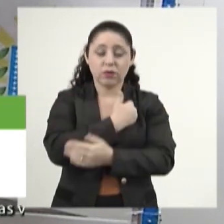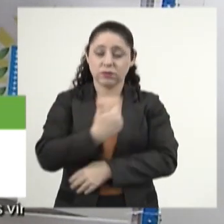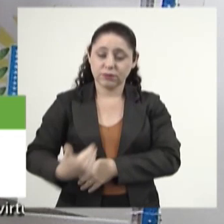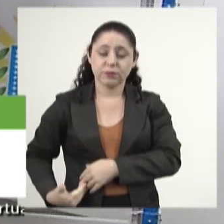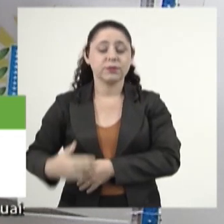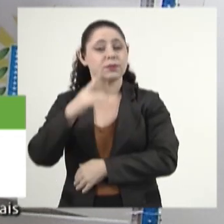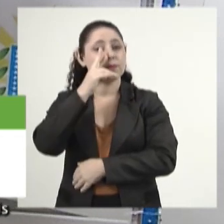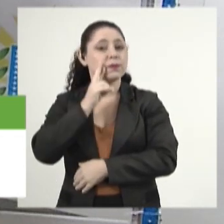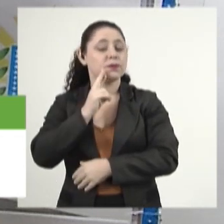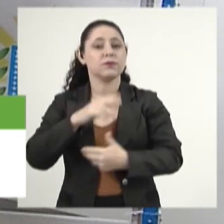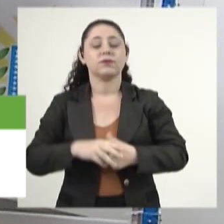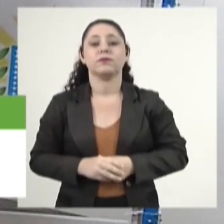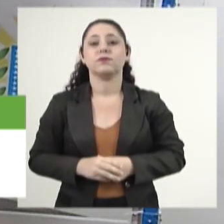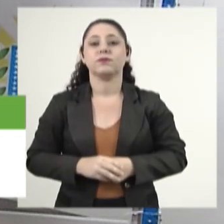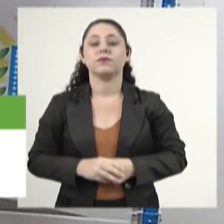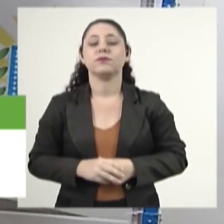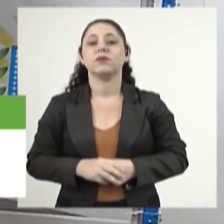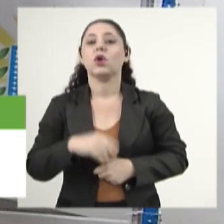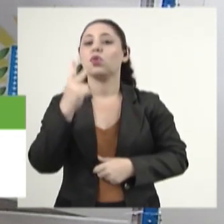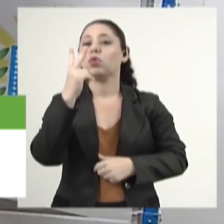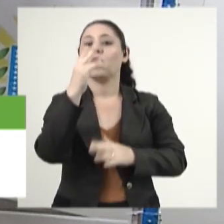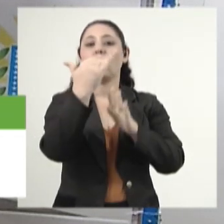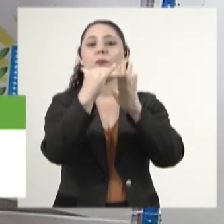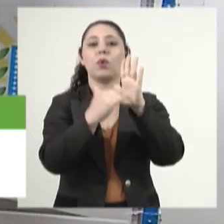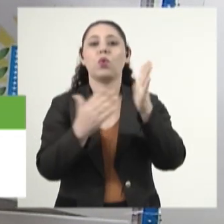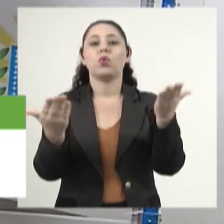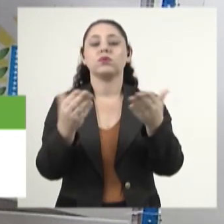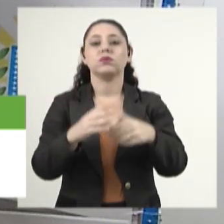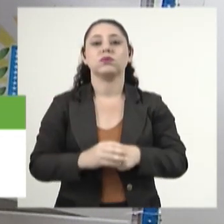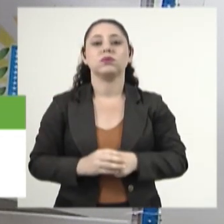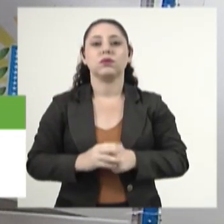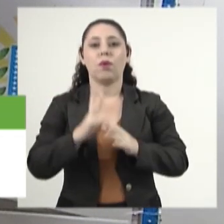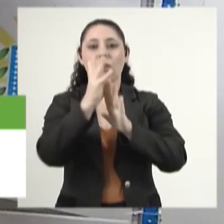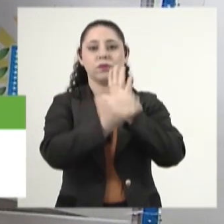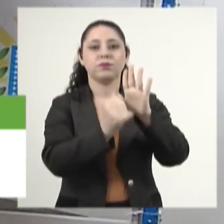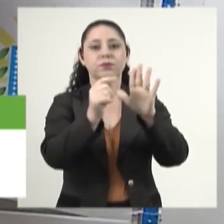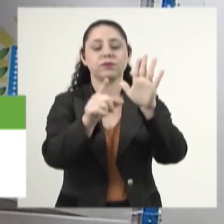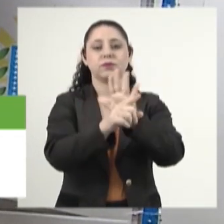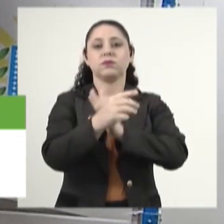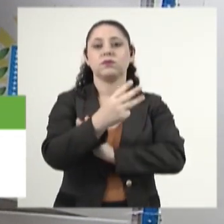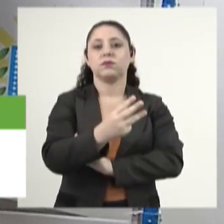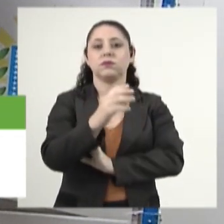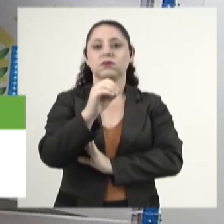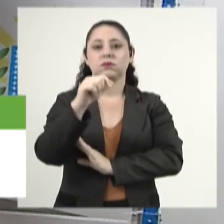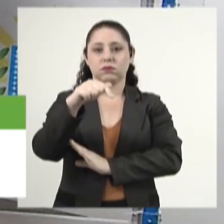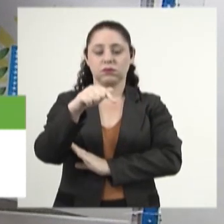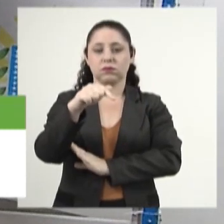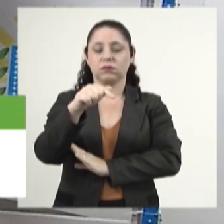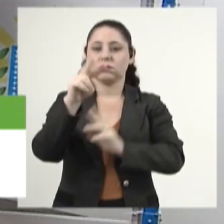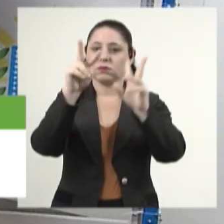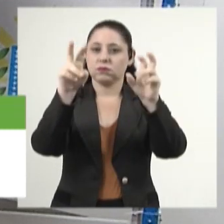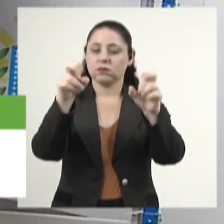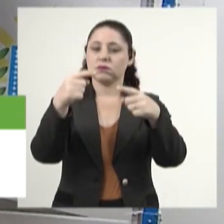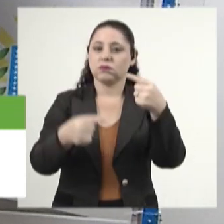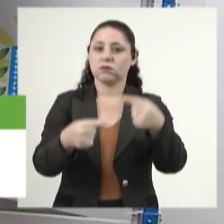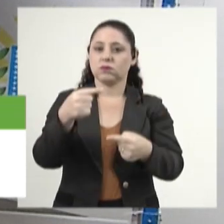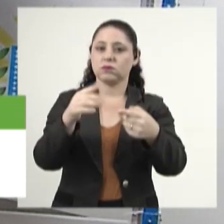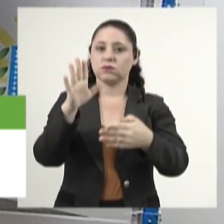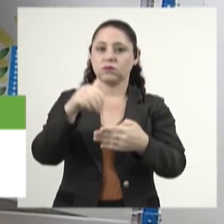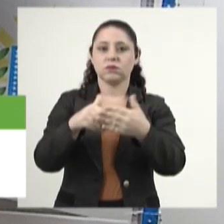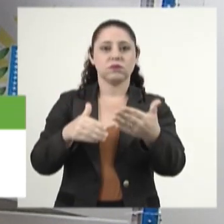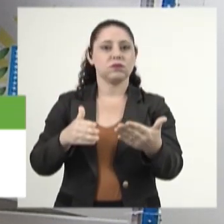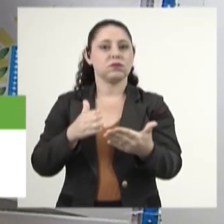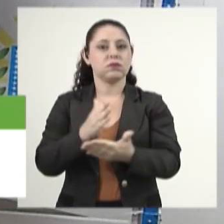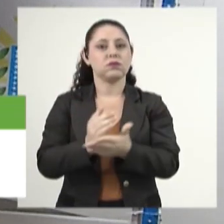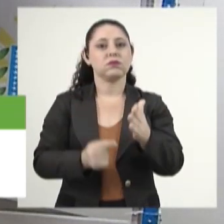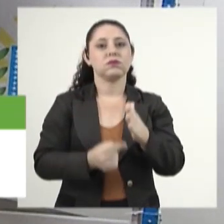governador Eduardo Rido. Agora sim, vamos para o segundo item da pauta de hoje, é o projeto de lei de número 307, matéria que foi discutida, votada e